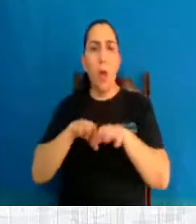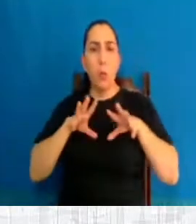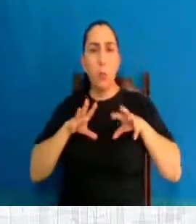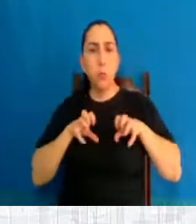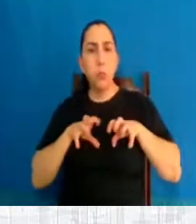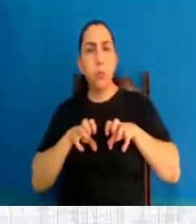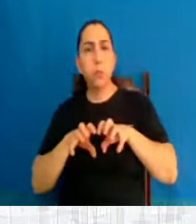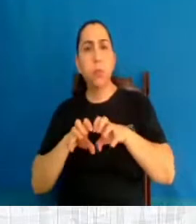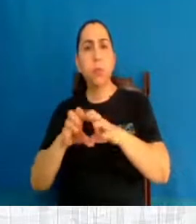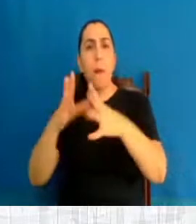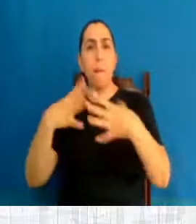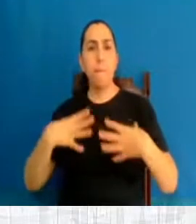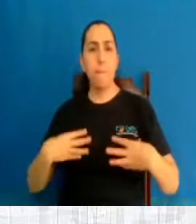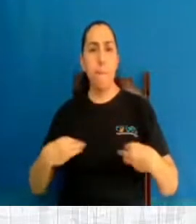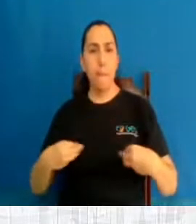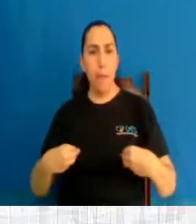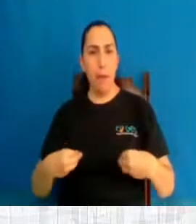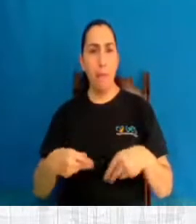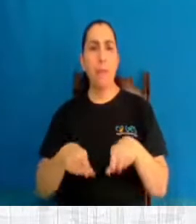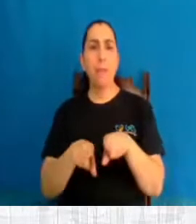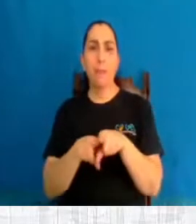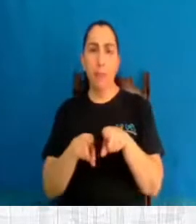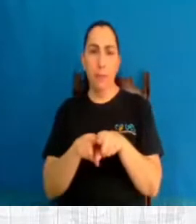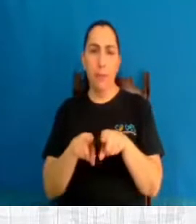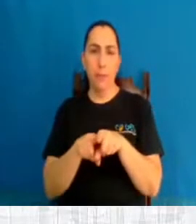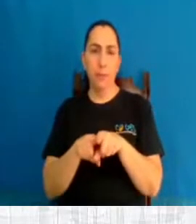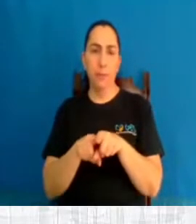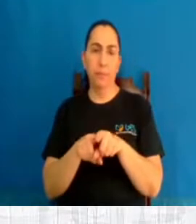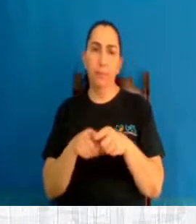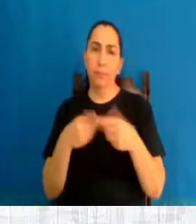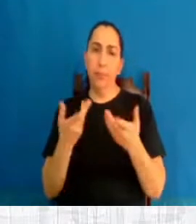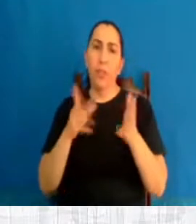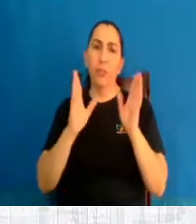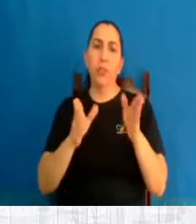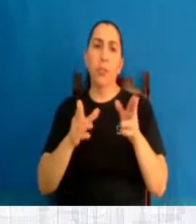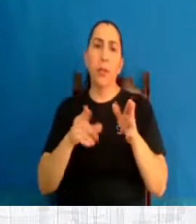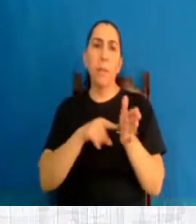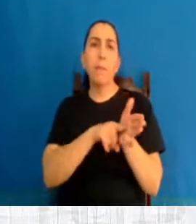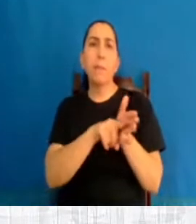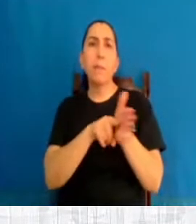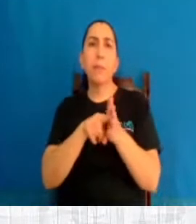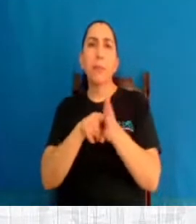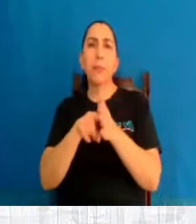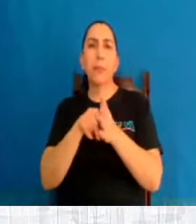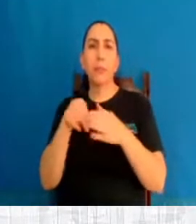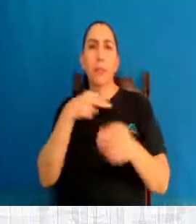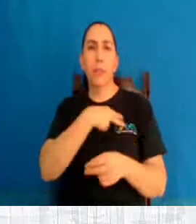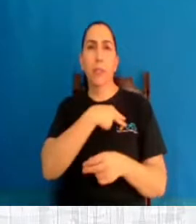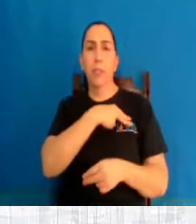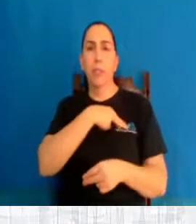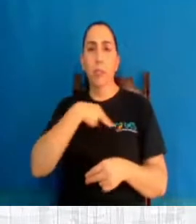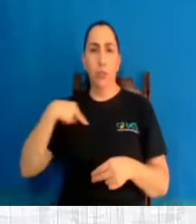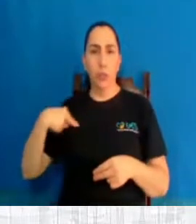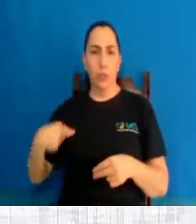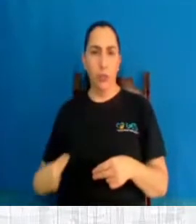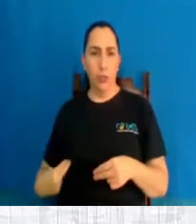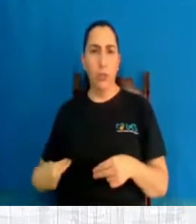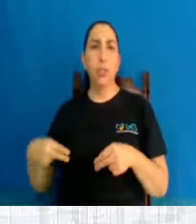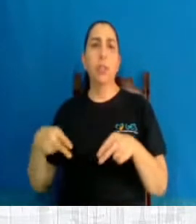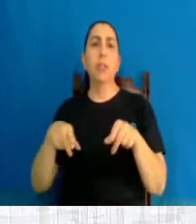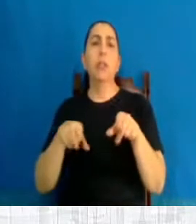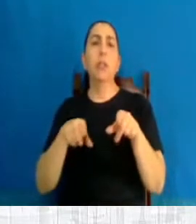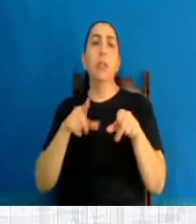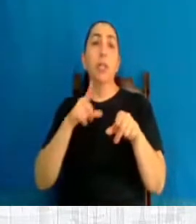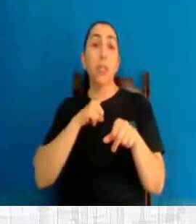Uma pesquisa feita na China, eu não sei se é muito rigorosa, tá? Mas fala, se a gente tem, faz um